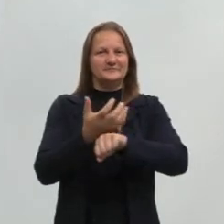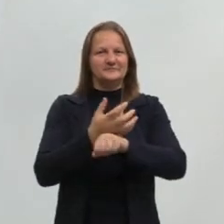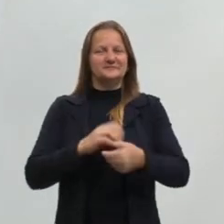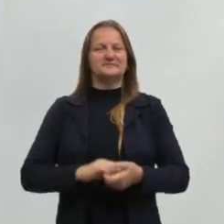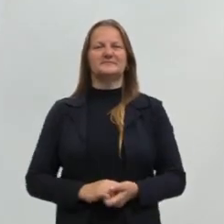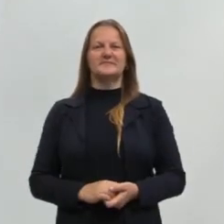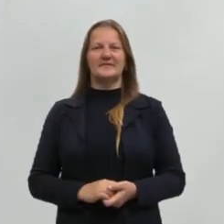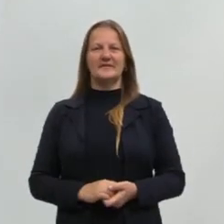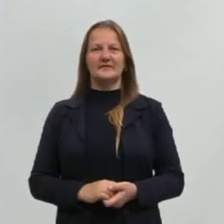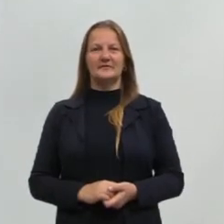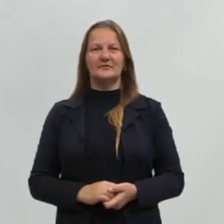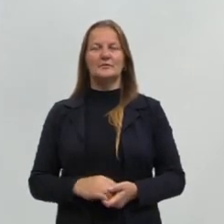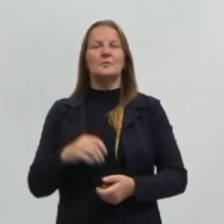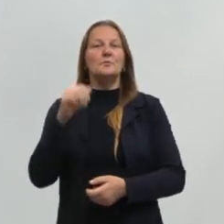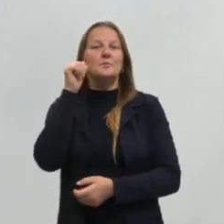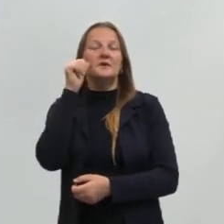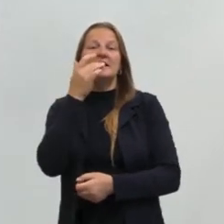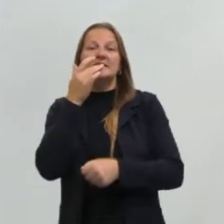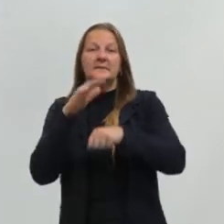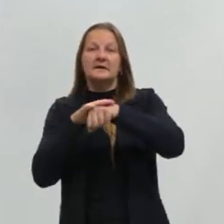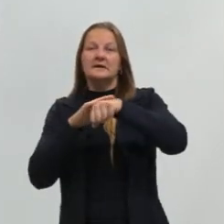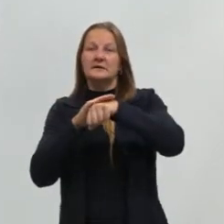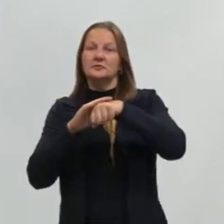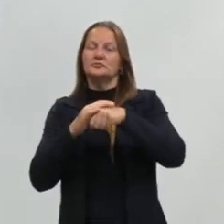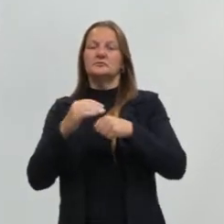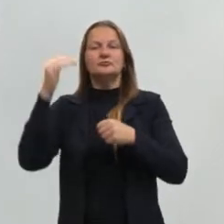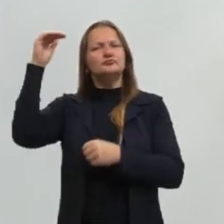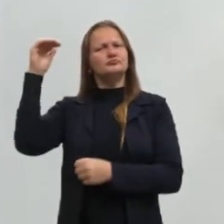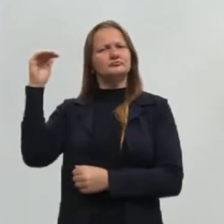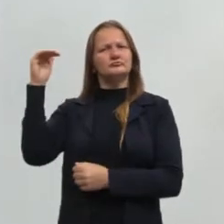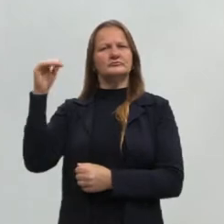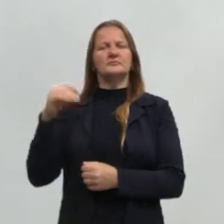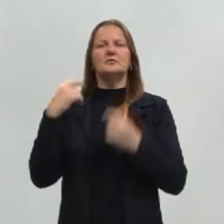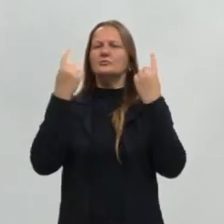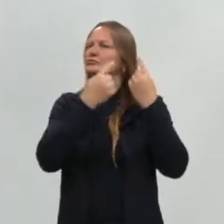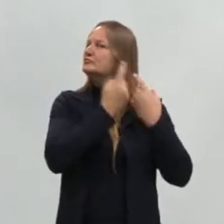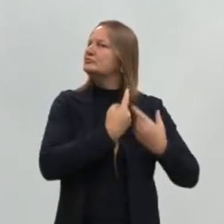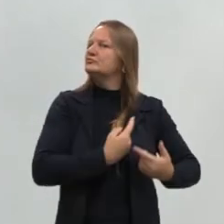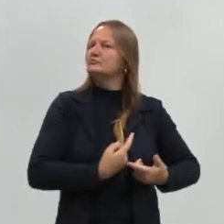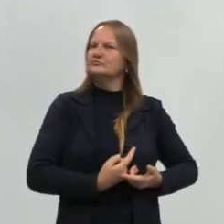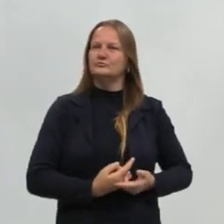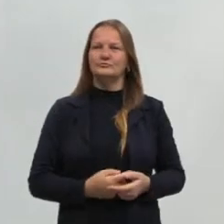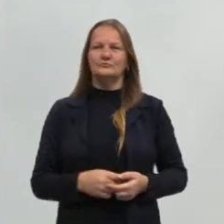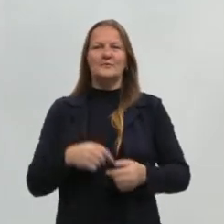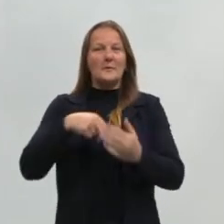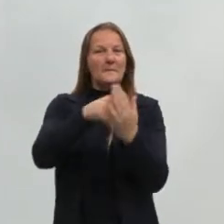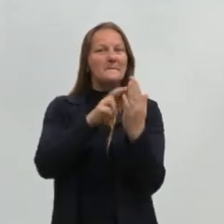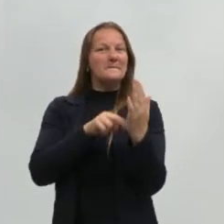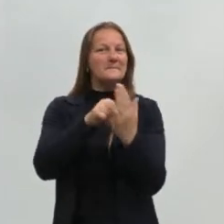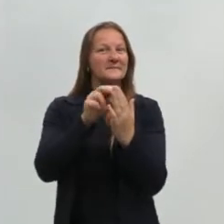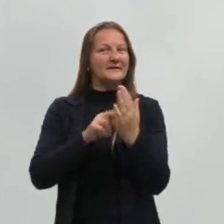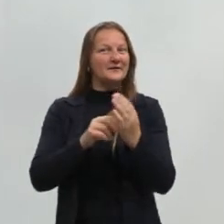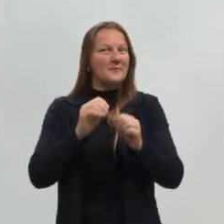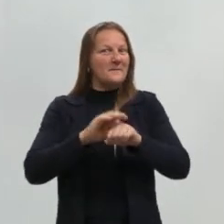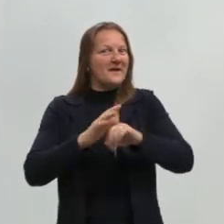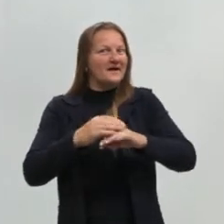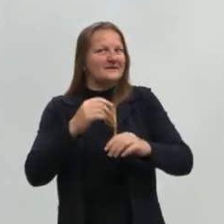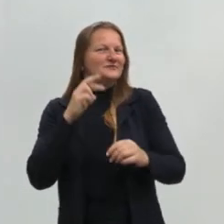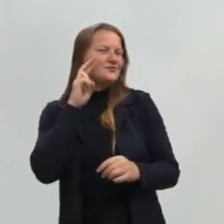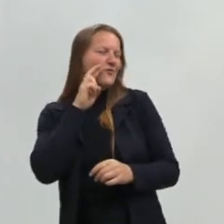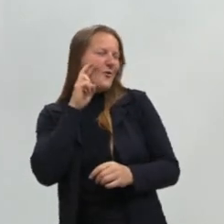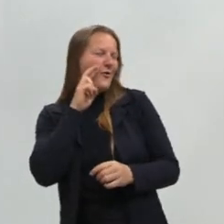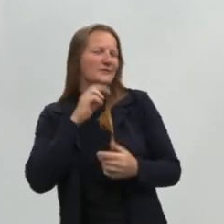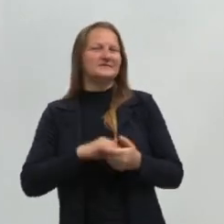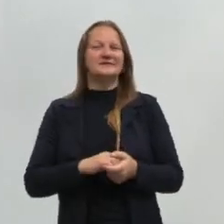portuguesa. Eu sou uma mulher branca, de estatura média, tenho cabelos cacheados, pintados hoje num tom mais rosado,